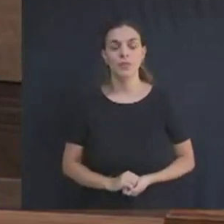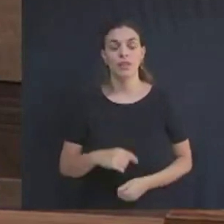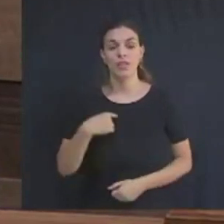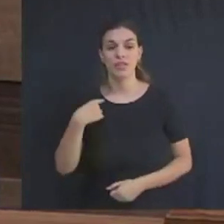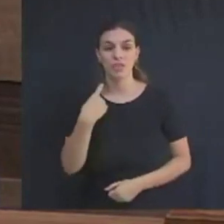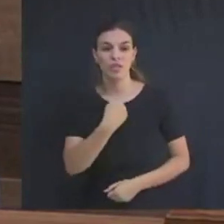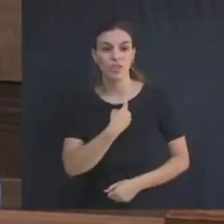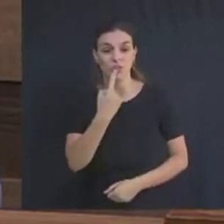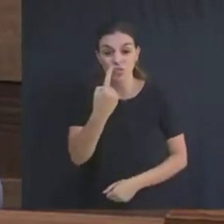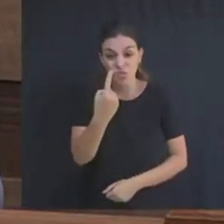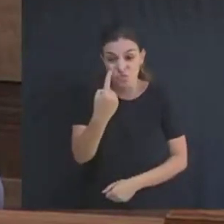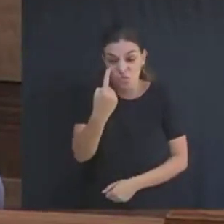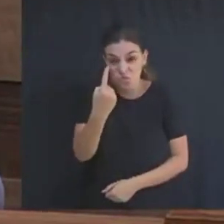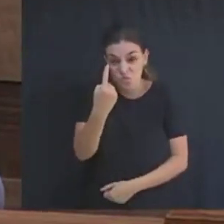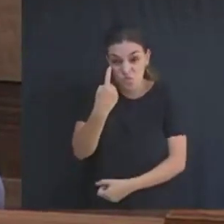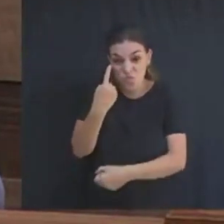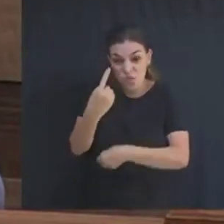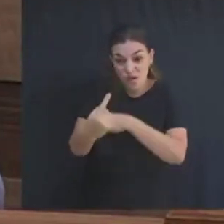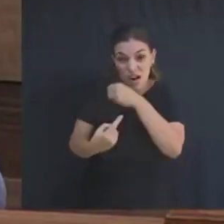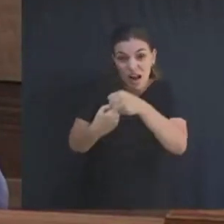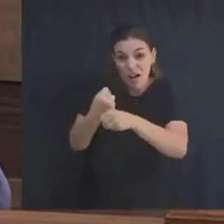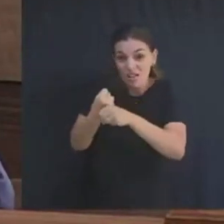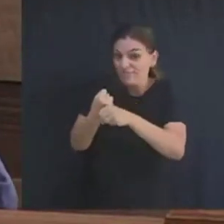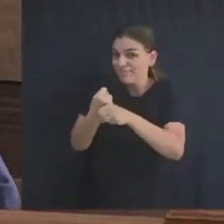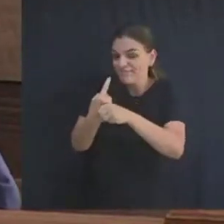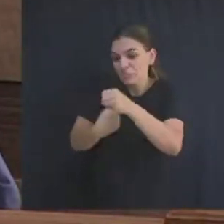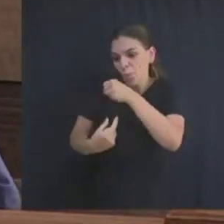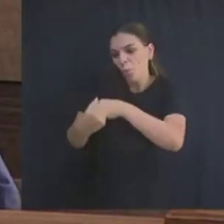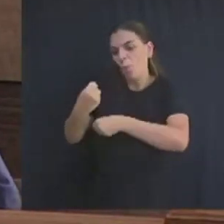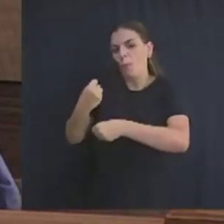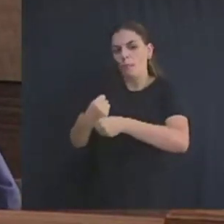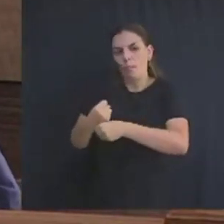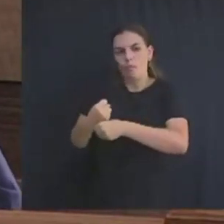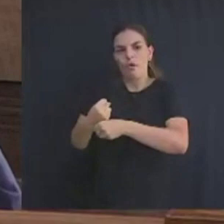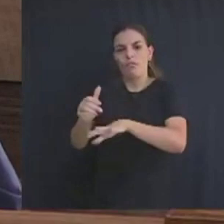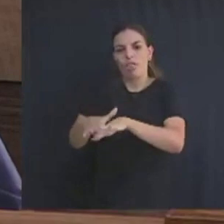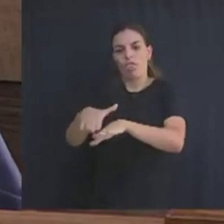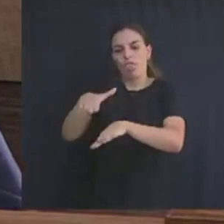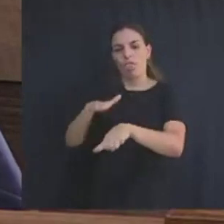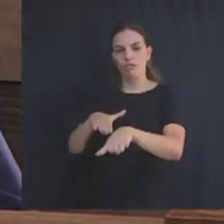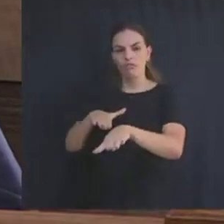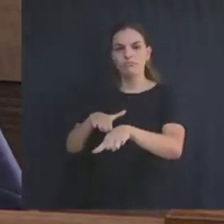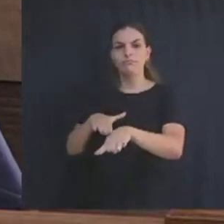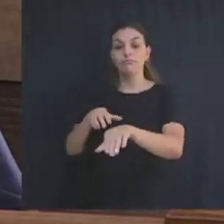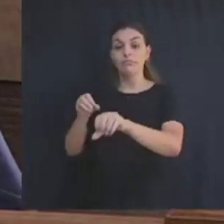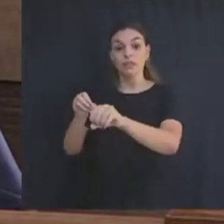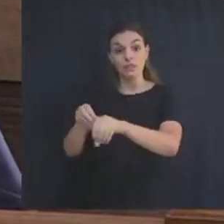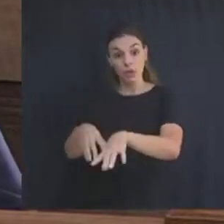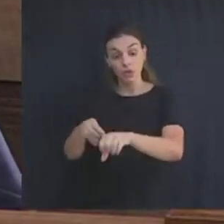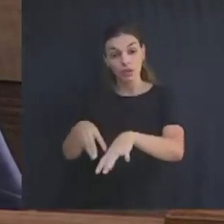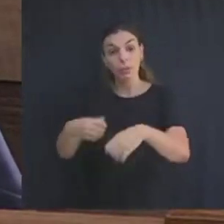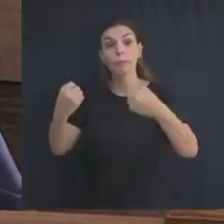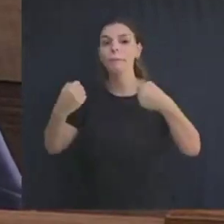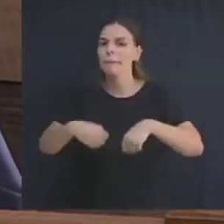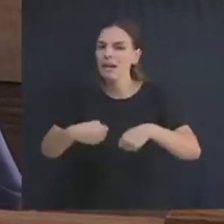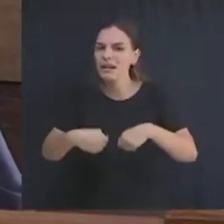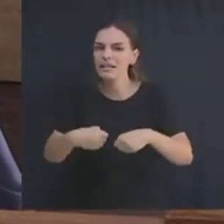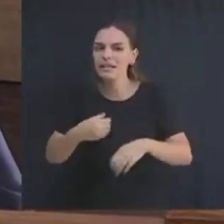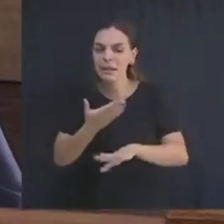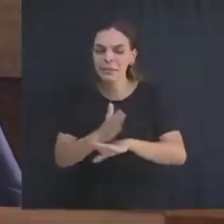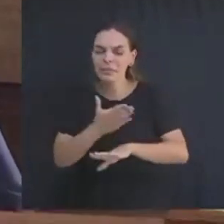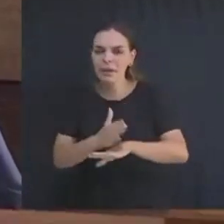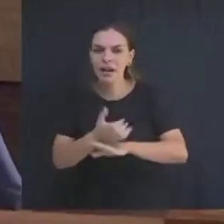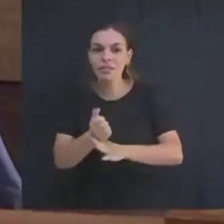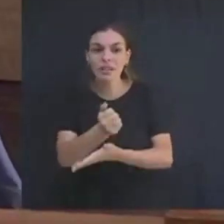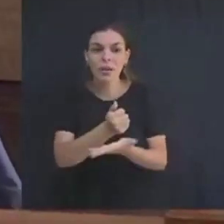ano atrasados. A educação deveria ter sido considerada atividade essencial, tão